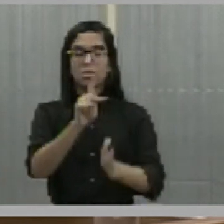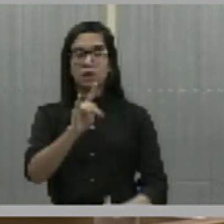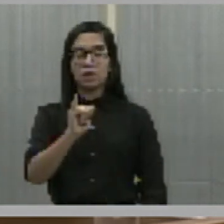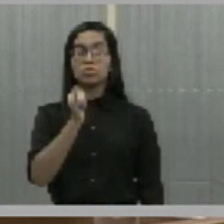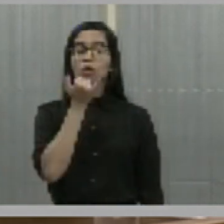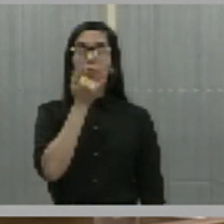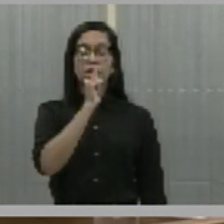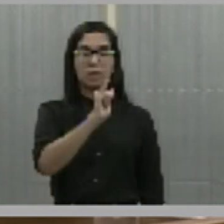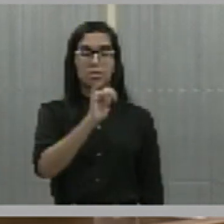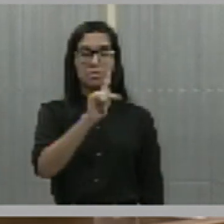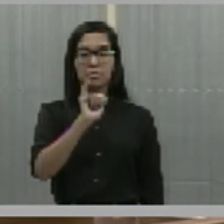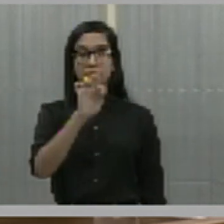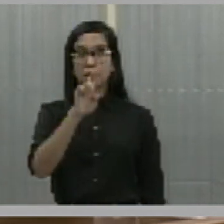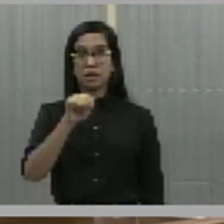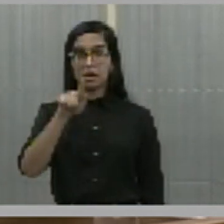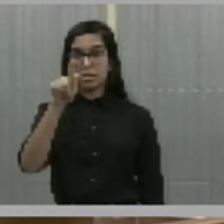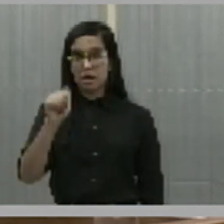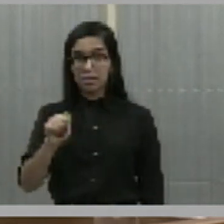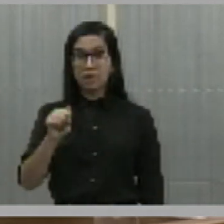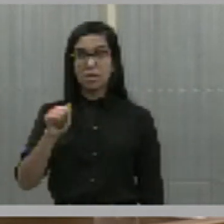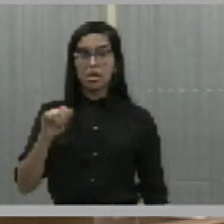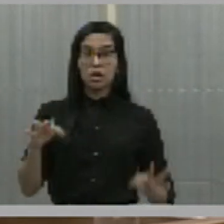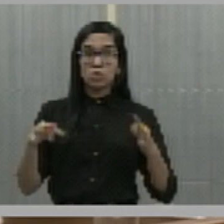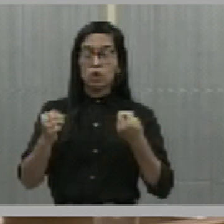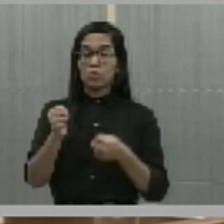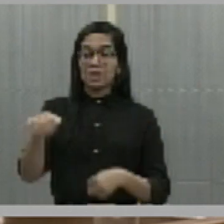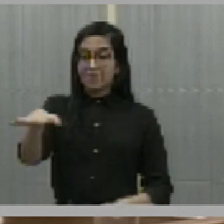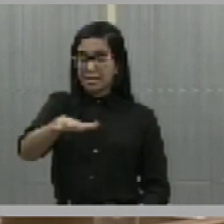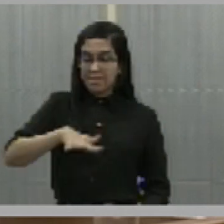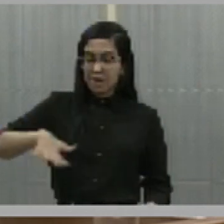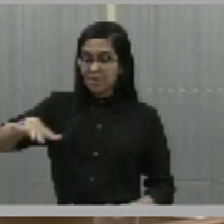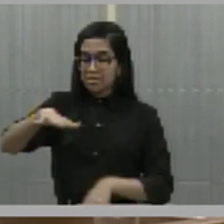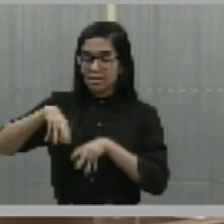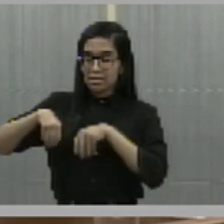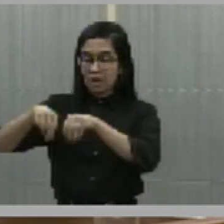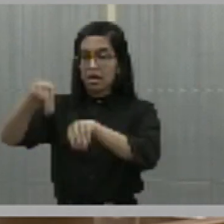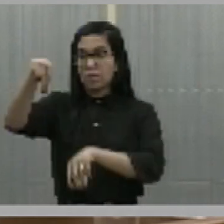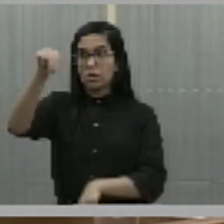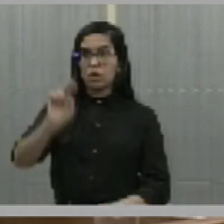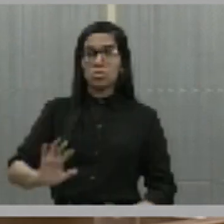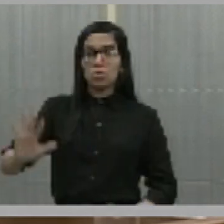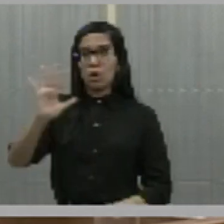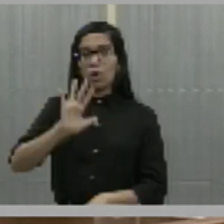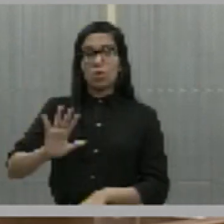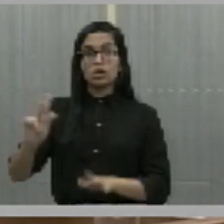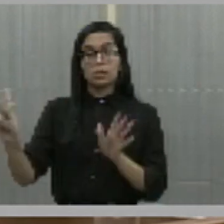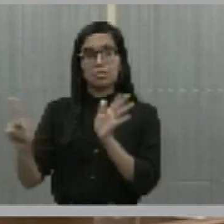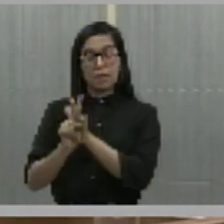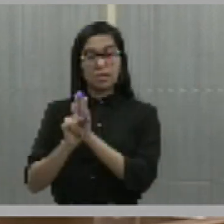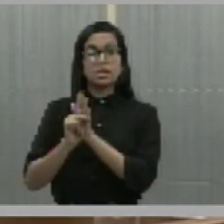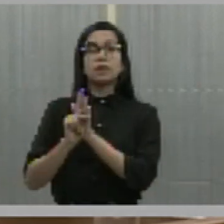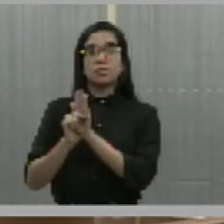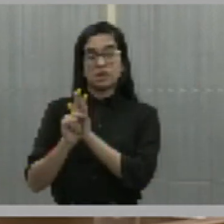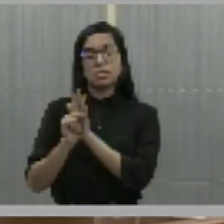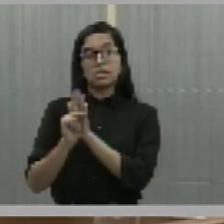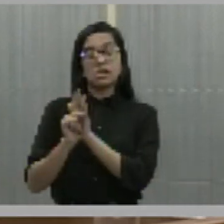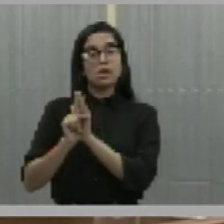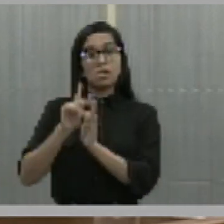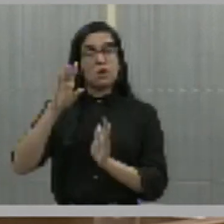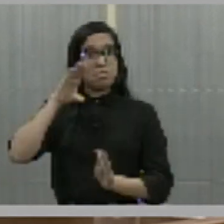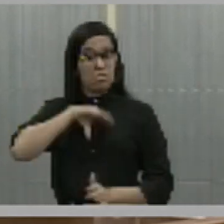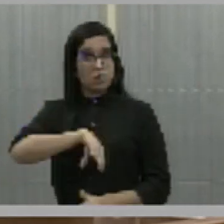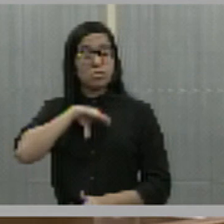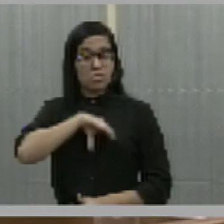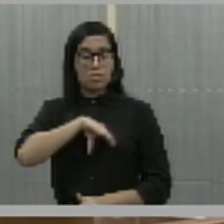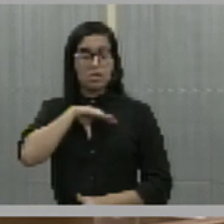essa parte, estas terras do norte, assim como diziam, ficou para a coroa portuguesa. E aqui